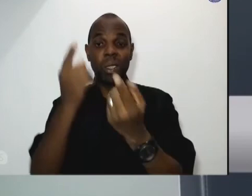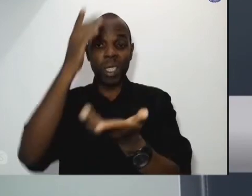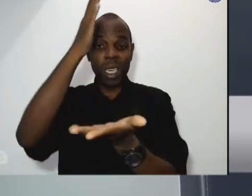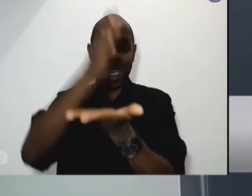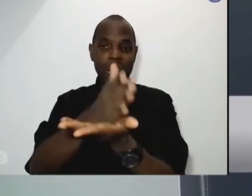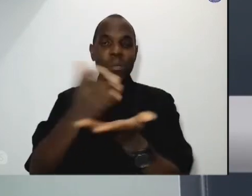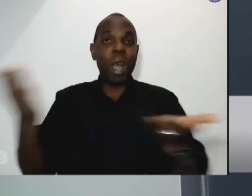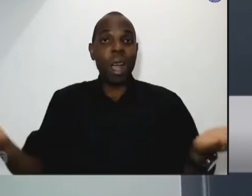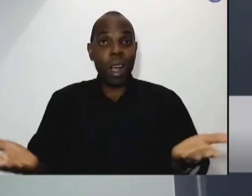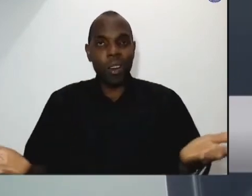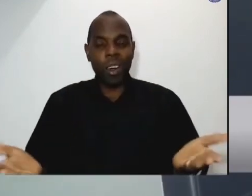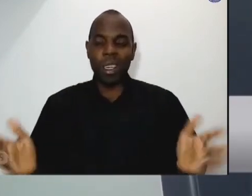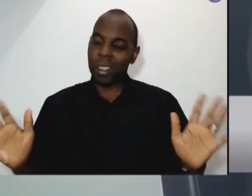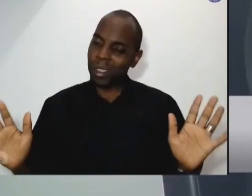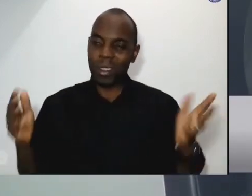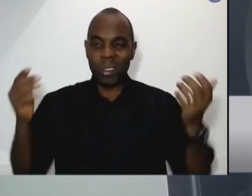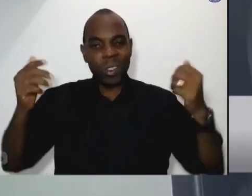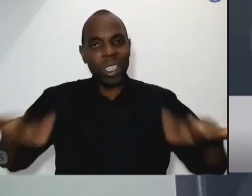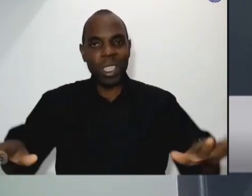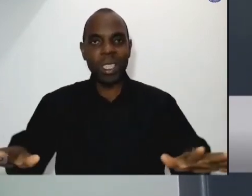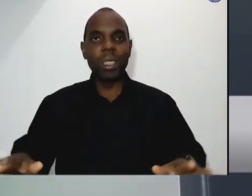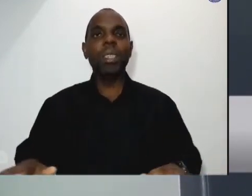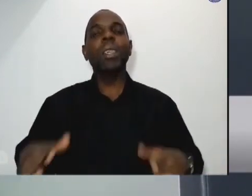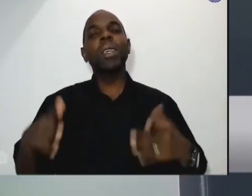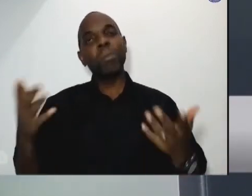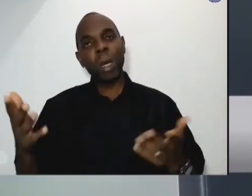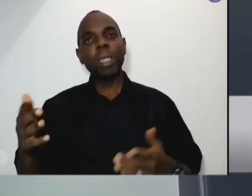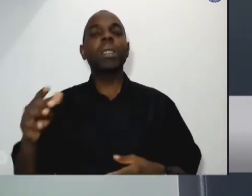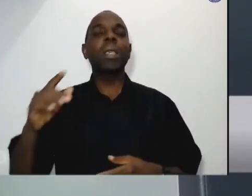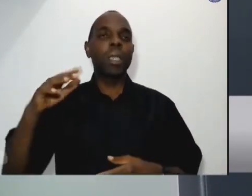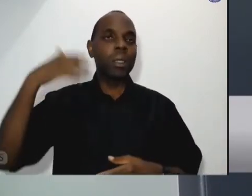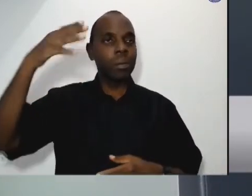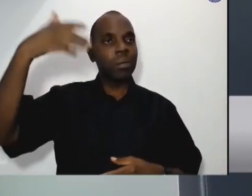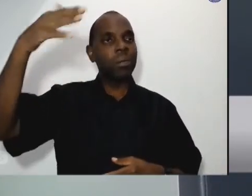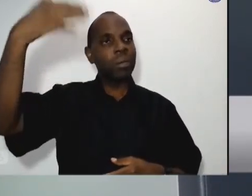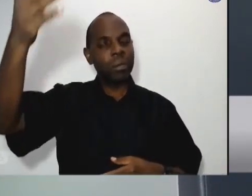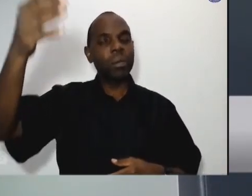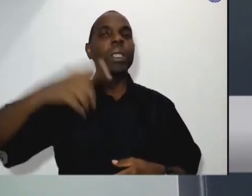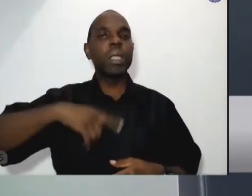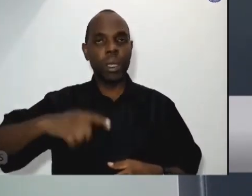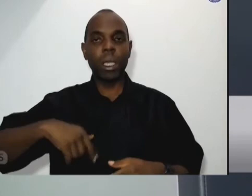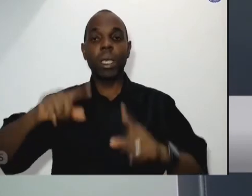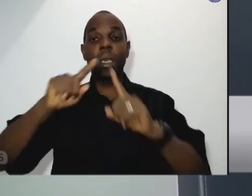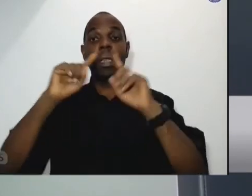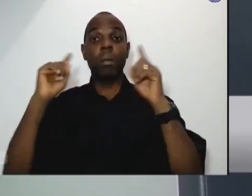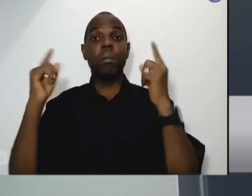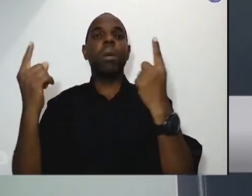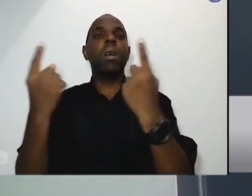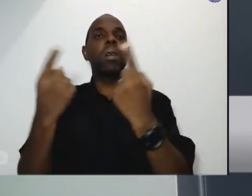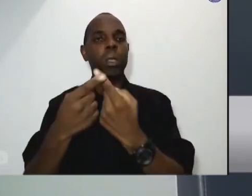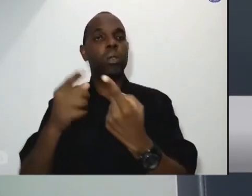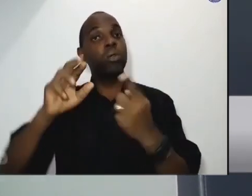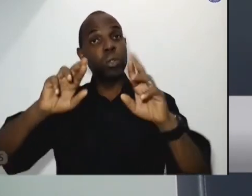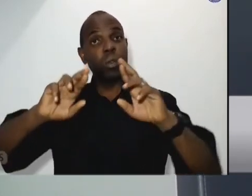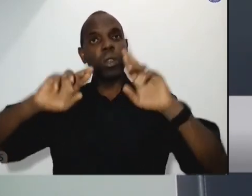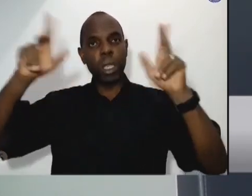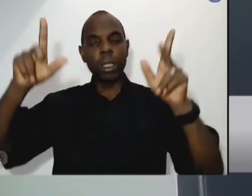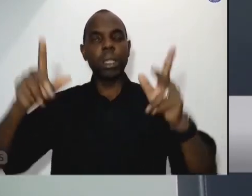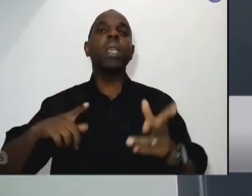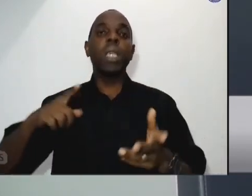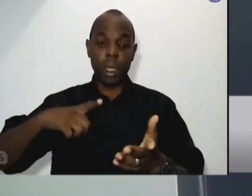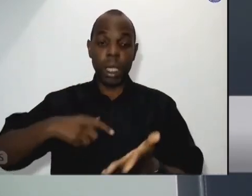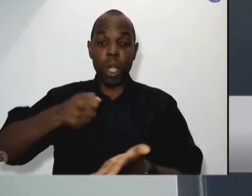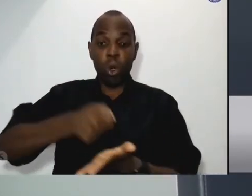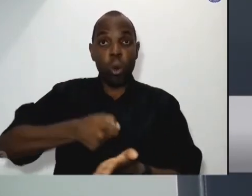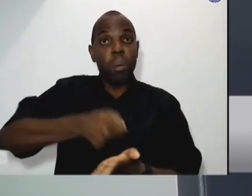segunda reunião não sei se a Patrícia vai falar sobre isso uma segunda reunião para ser já uma questão já de cobranças o que nós podemos